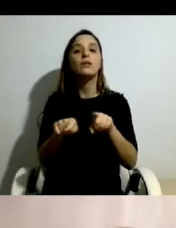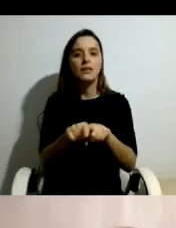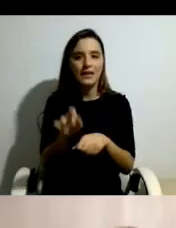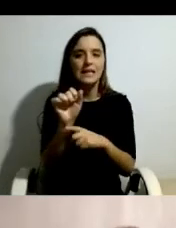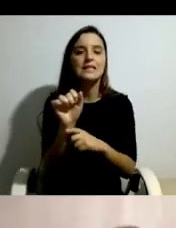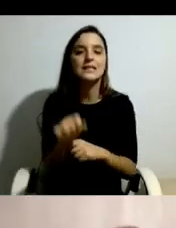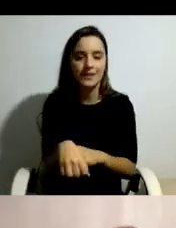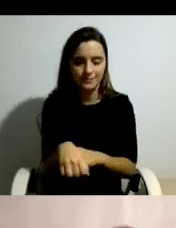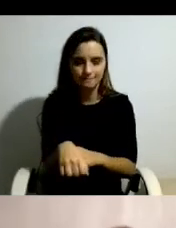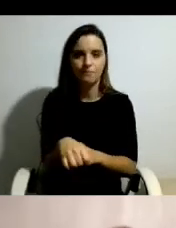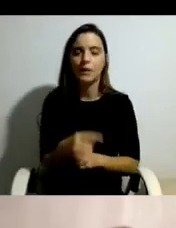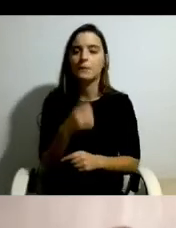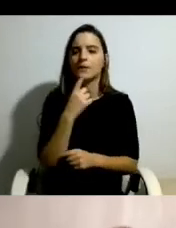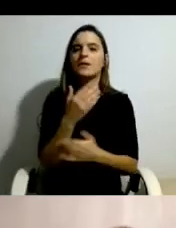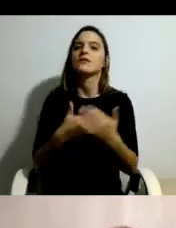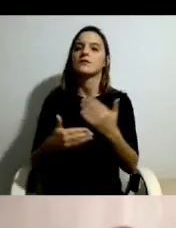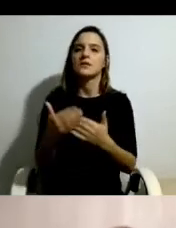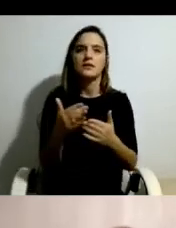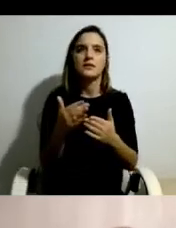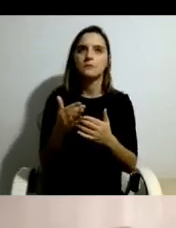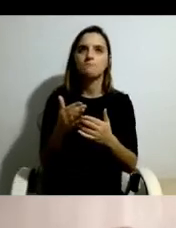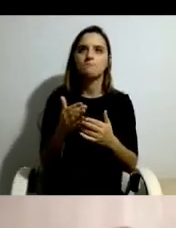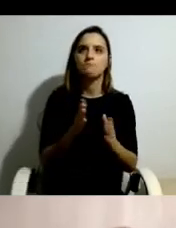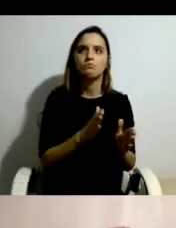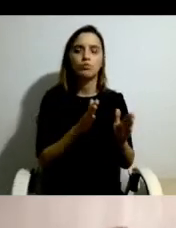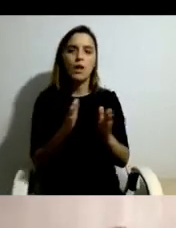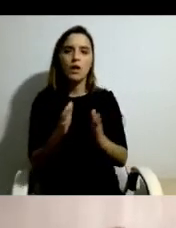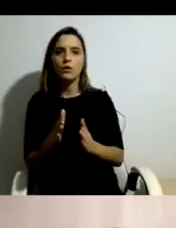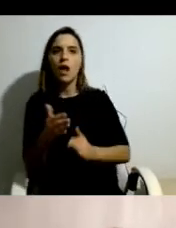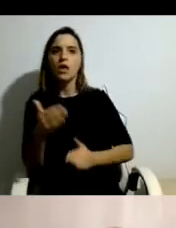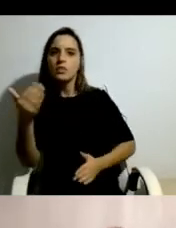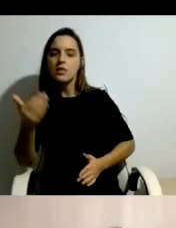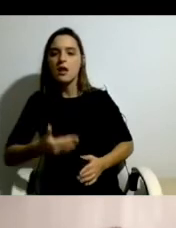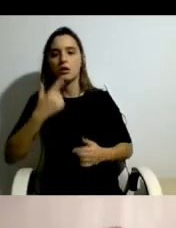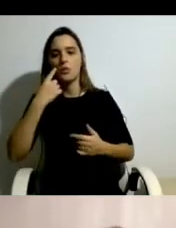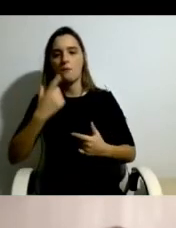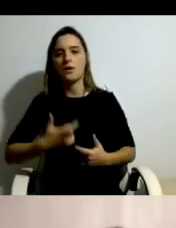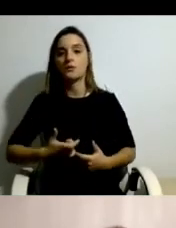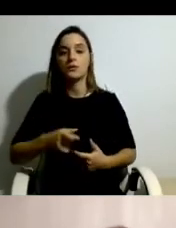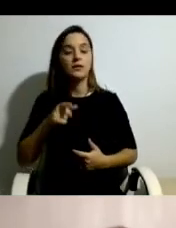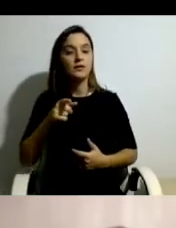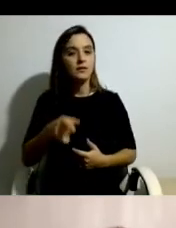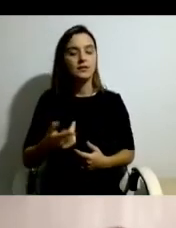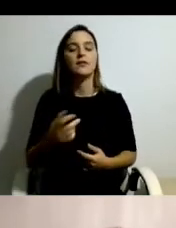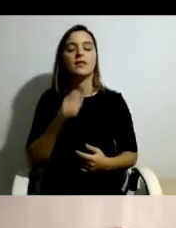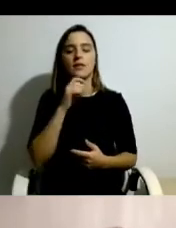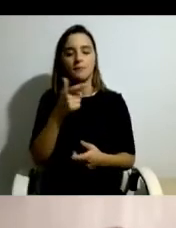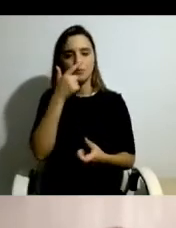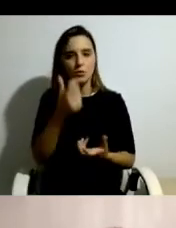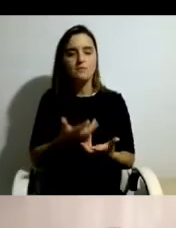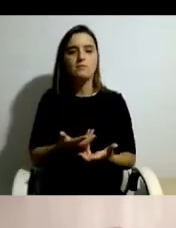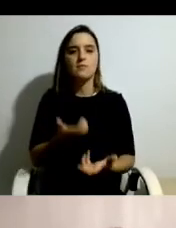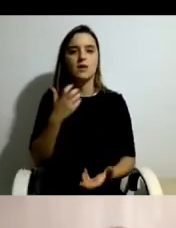Perceber a questão da deficiência pelo lado dos direitos humanos. E isto é muito visível nestas pessoas. Elas ganharam uma